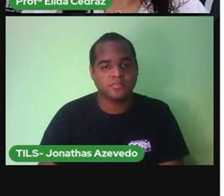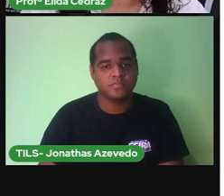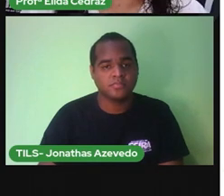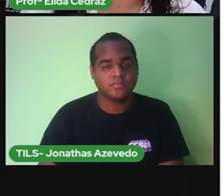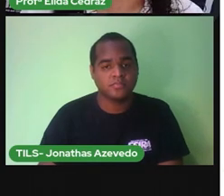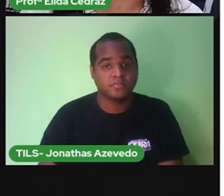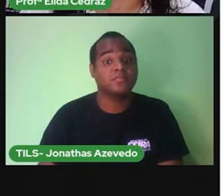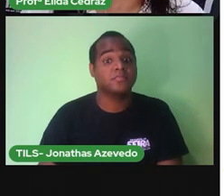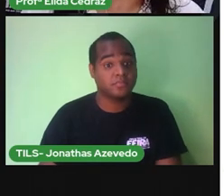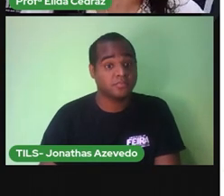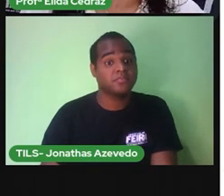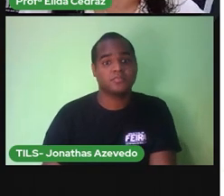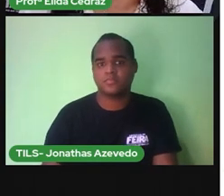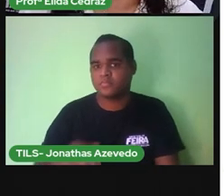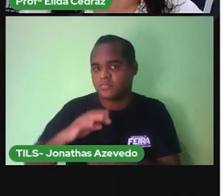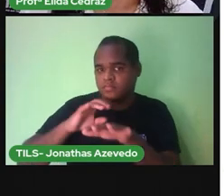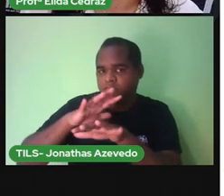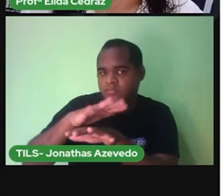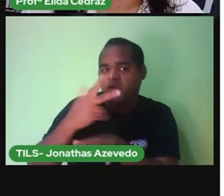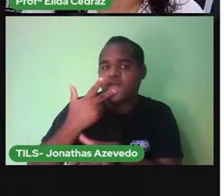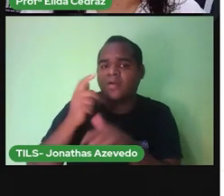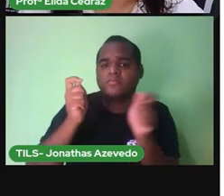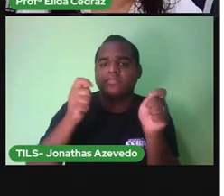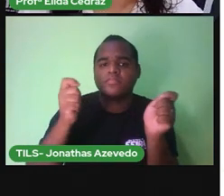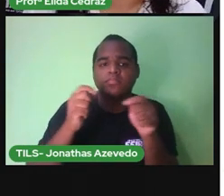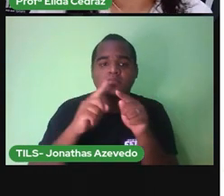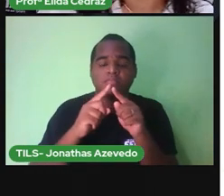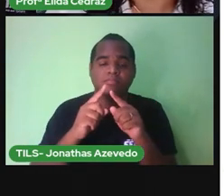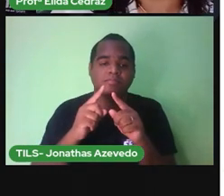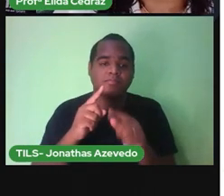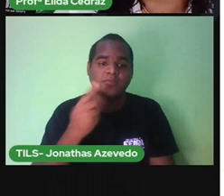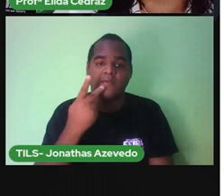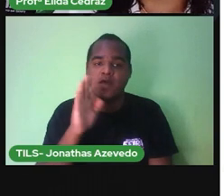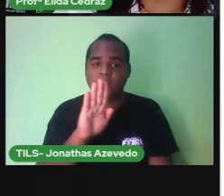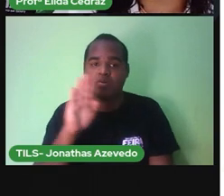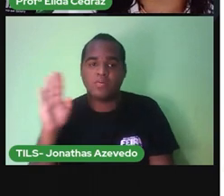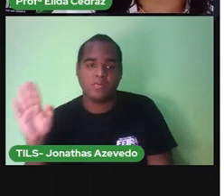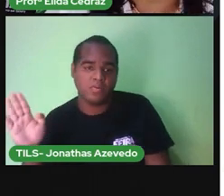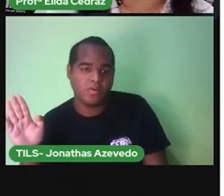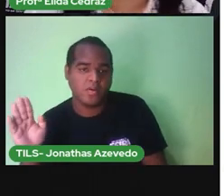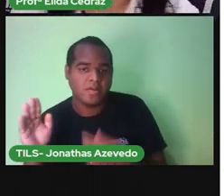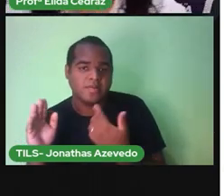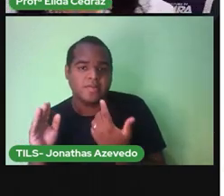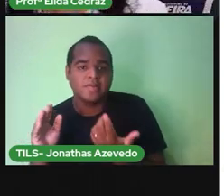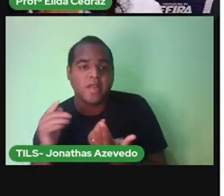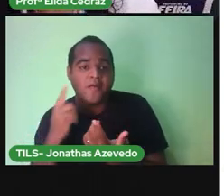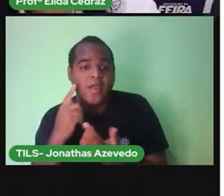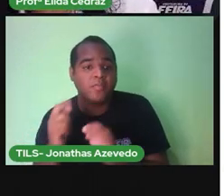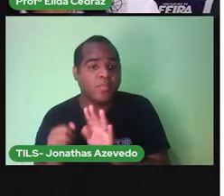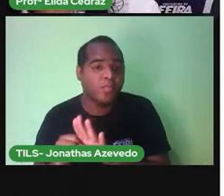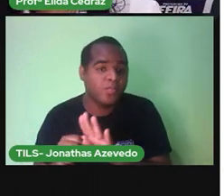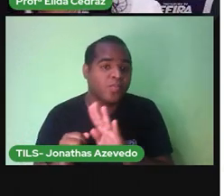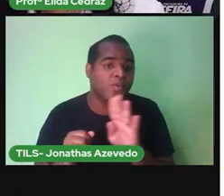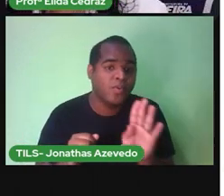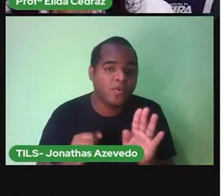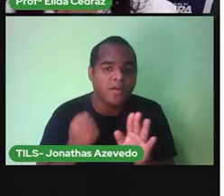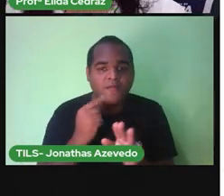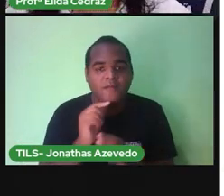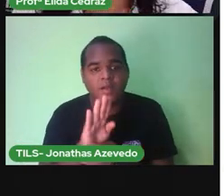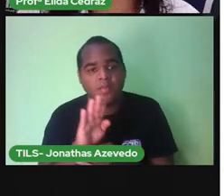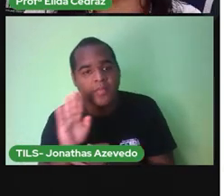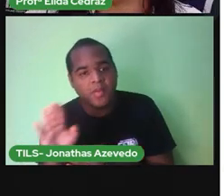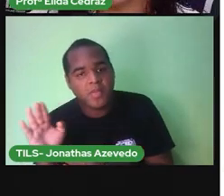O mede palmo falou assim Um palmo para a esquerda Vá dois palmos para a direita